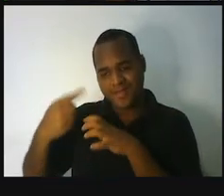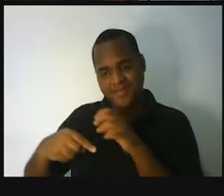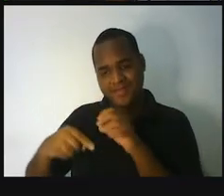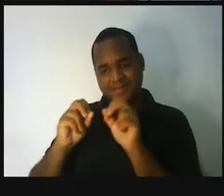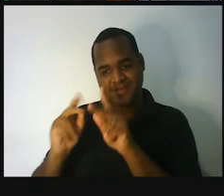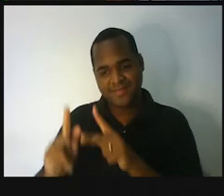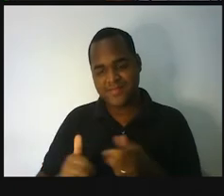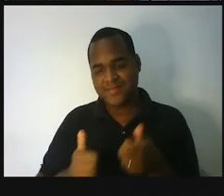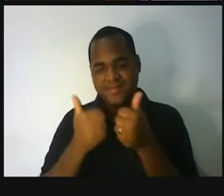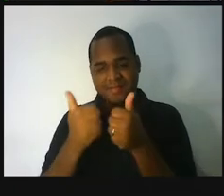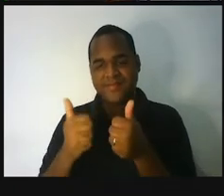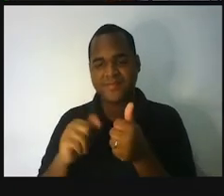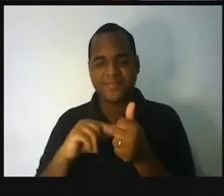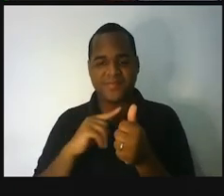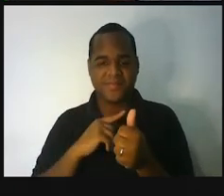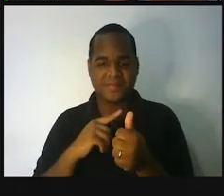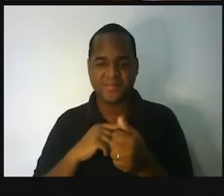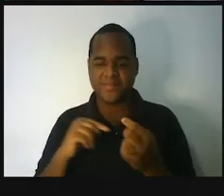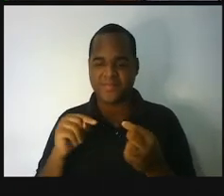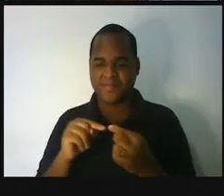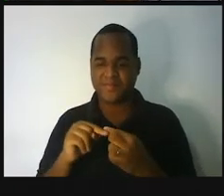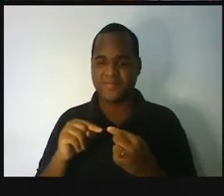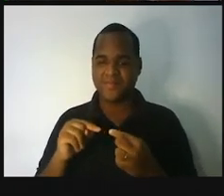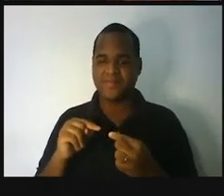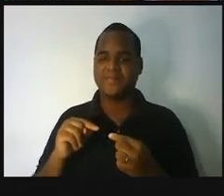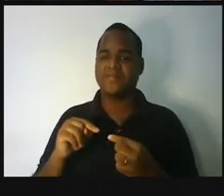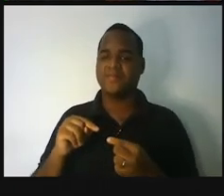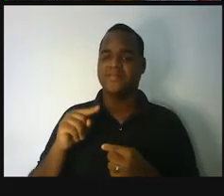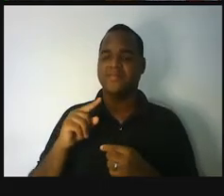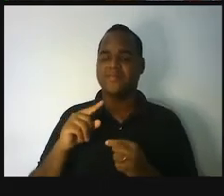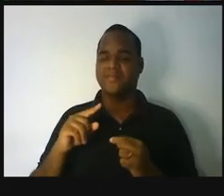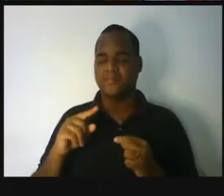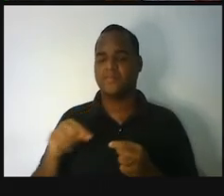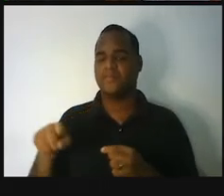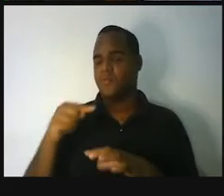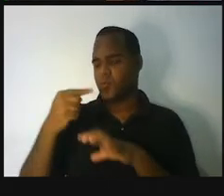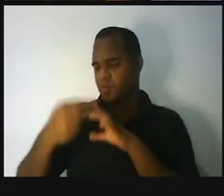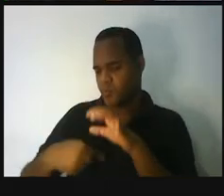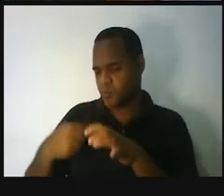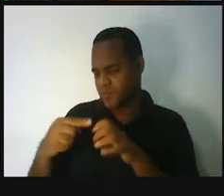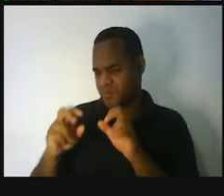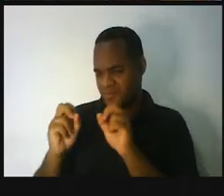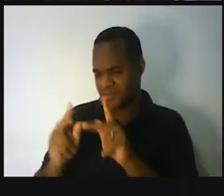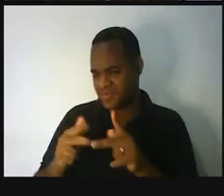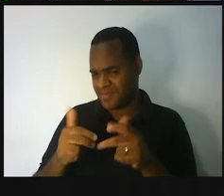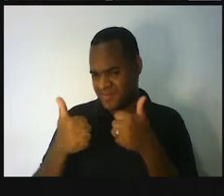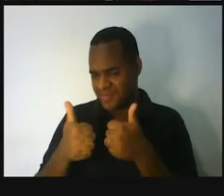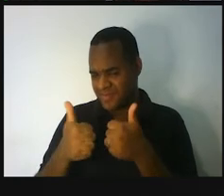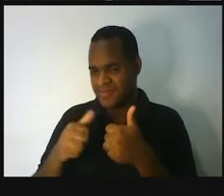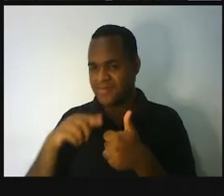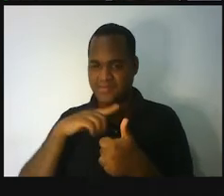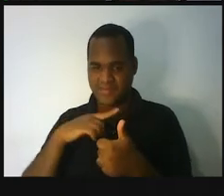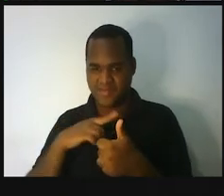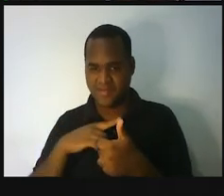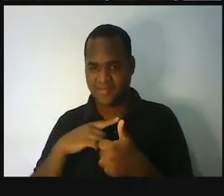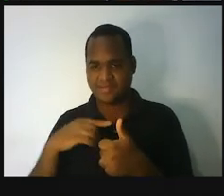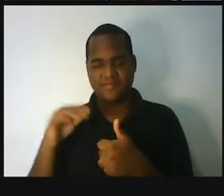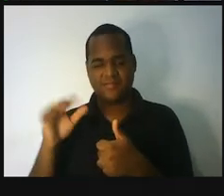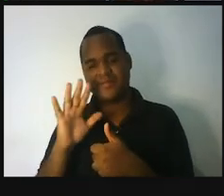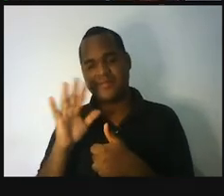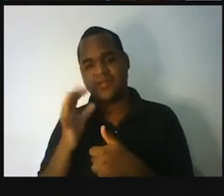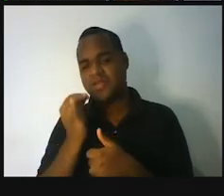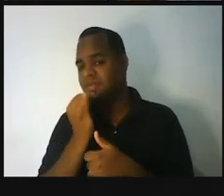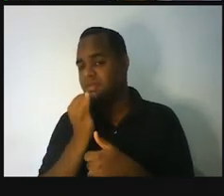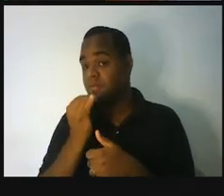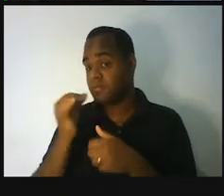Ah, professor, por isso o disse que era total, que era todo mundo. Os que moram aqui no Brasil e de